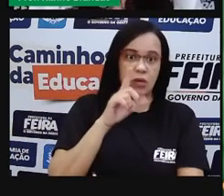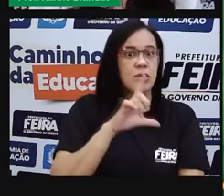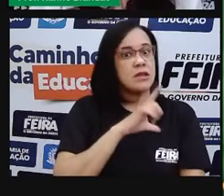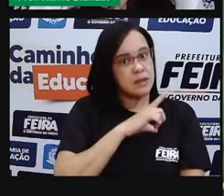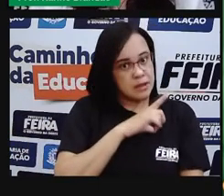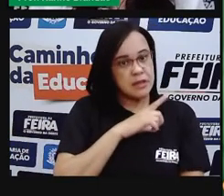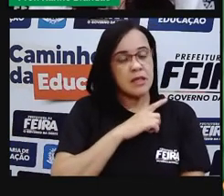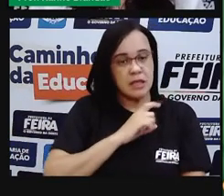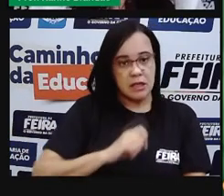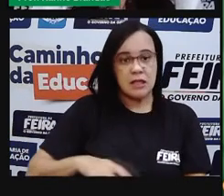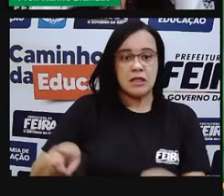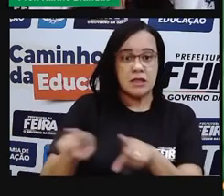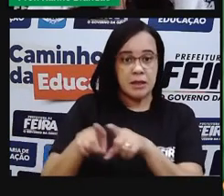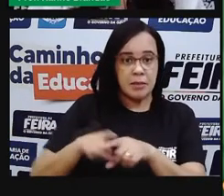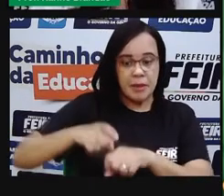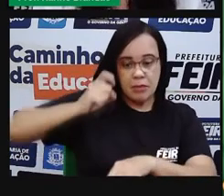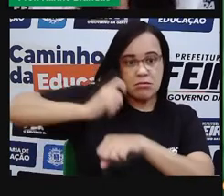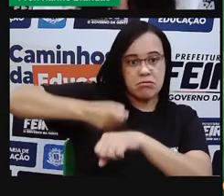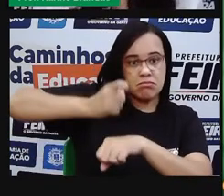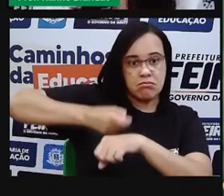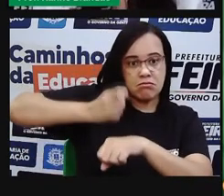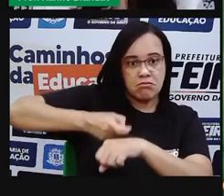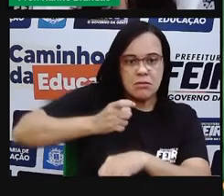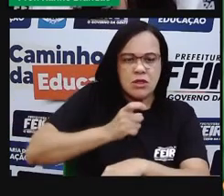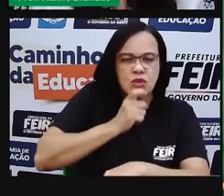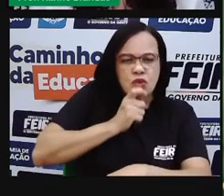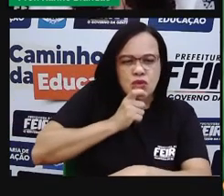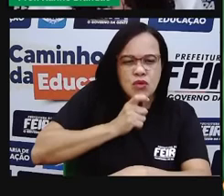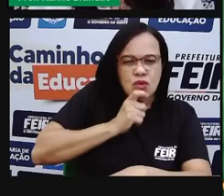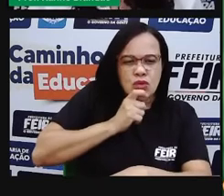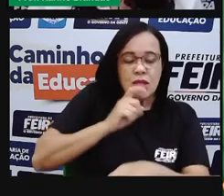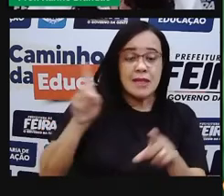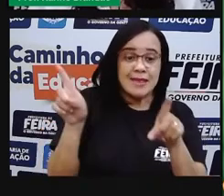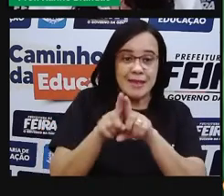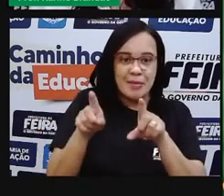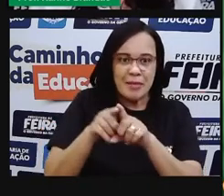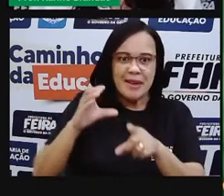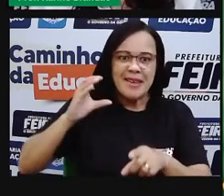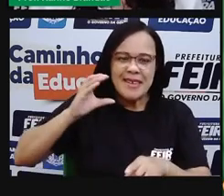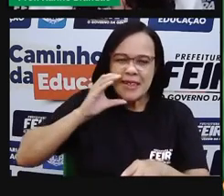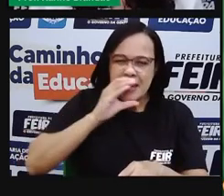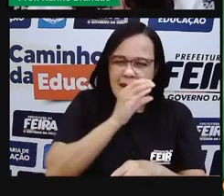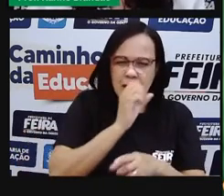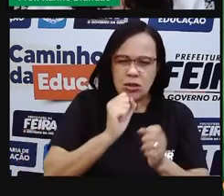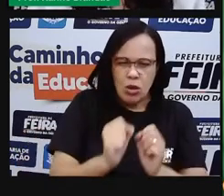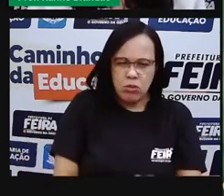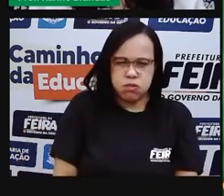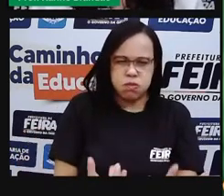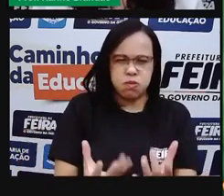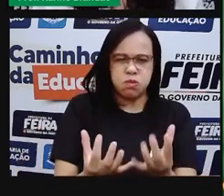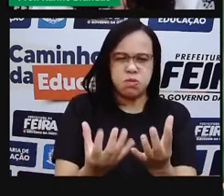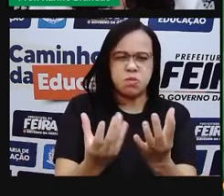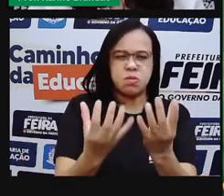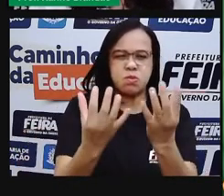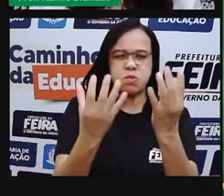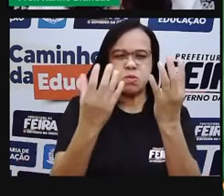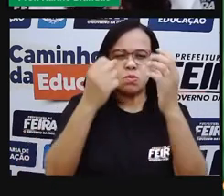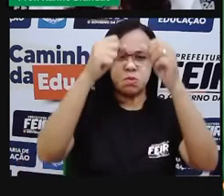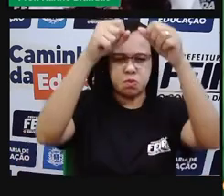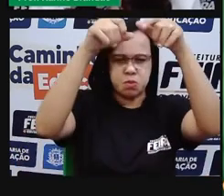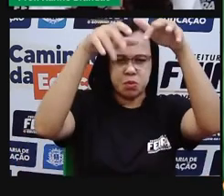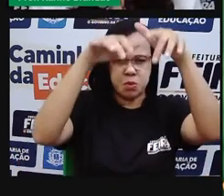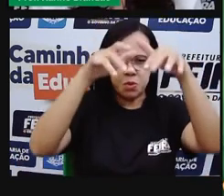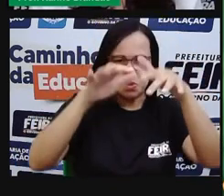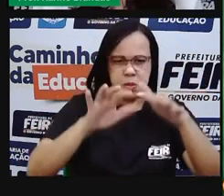água sólida, tem água gasosa na nossa atmosfera também. E aí, quando a gente pensa em água e o nosso